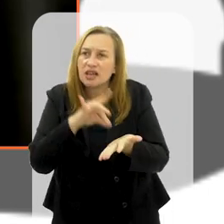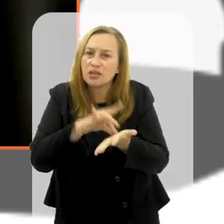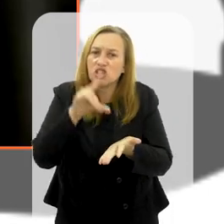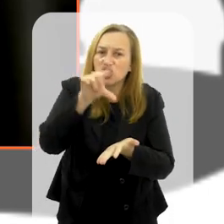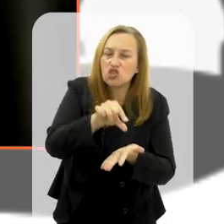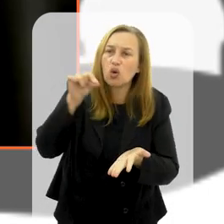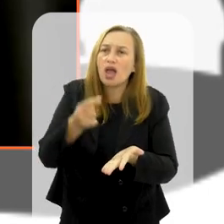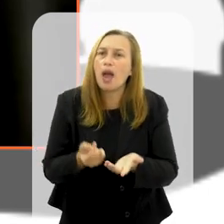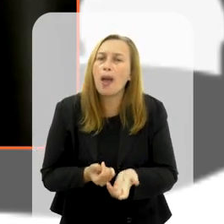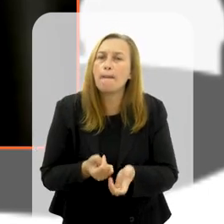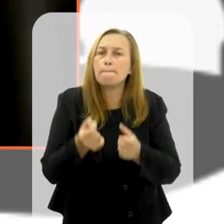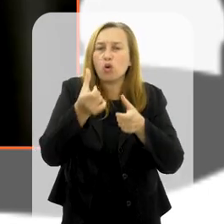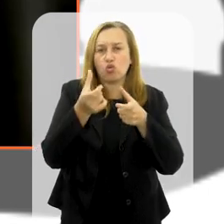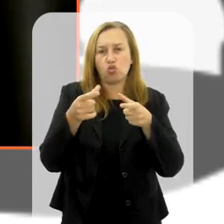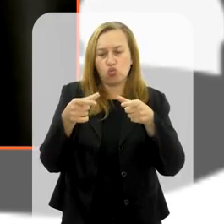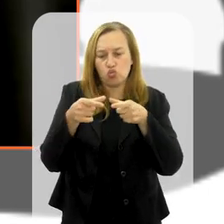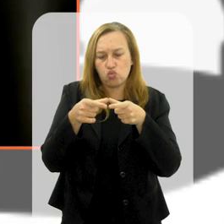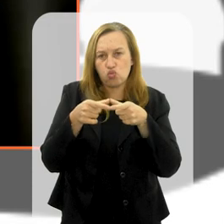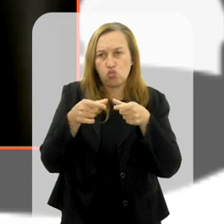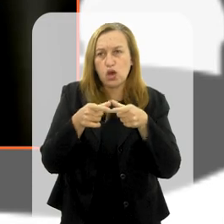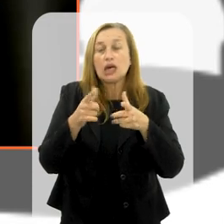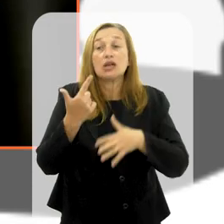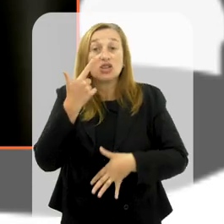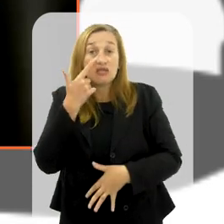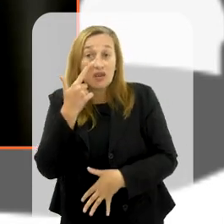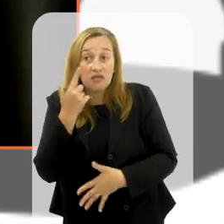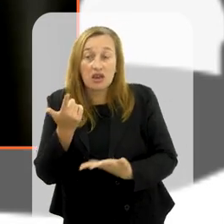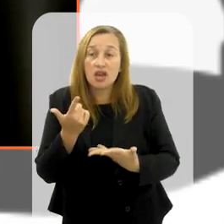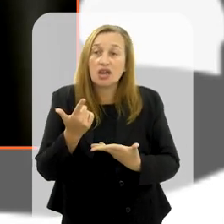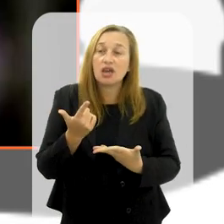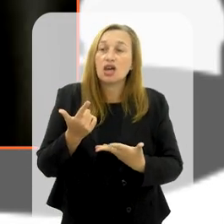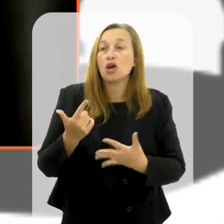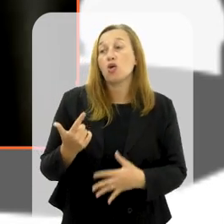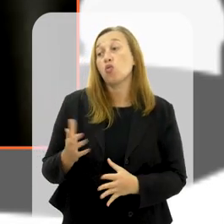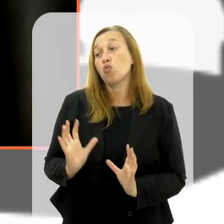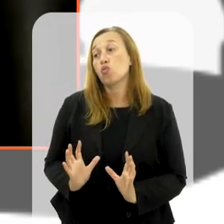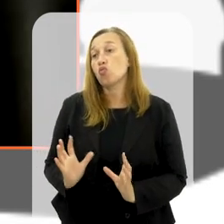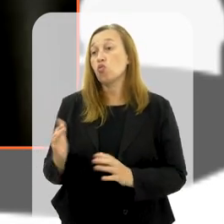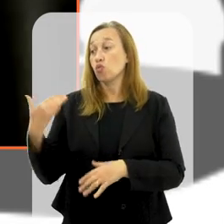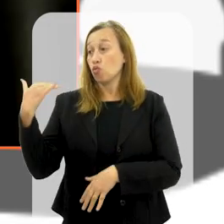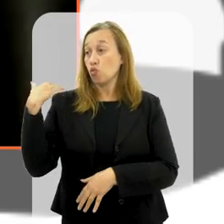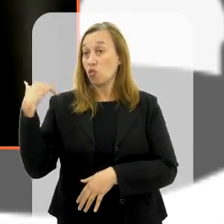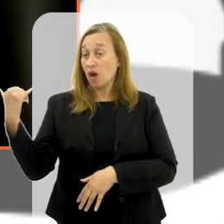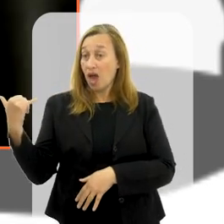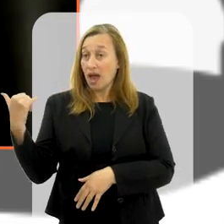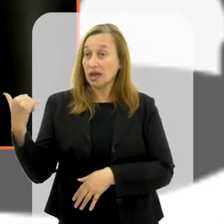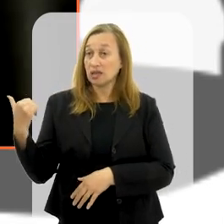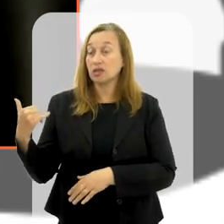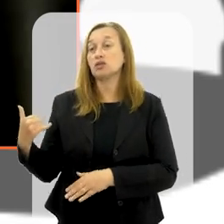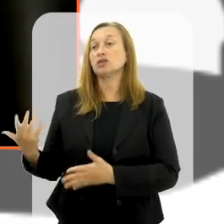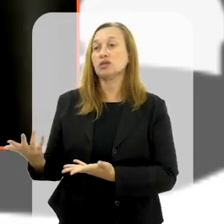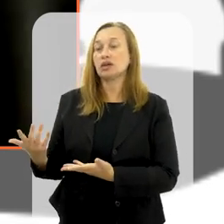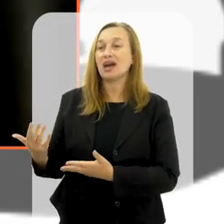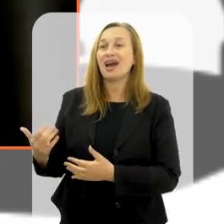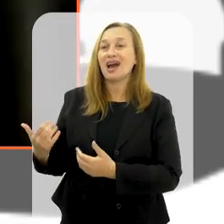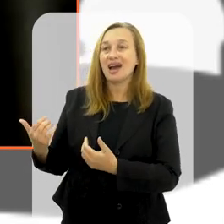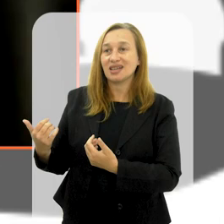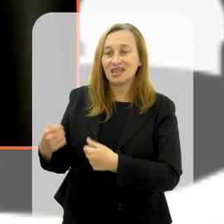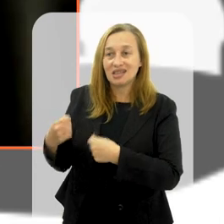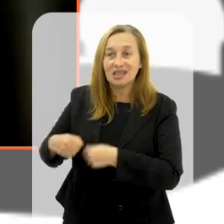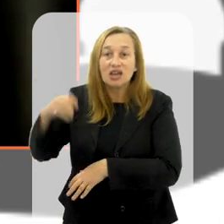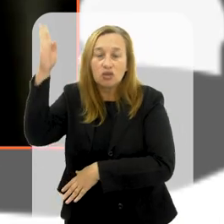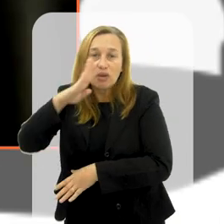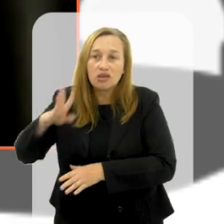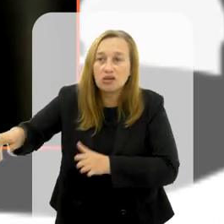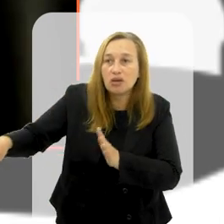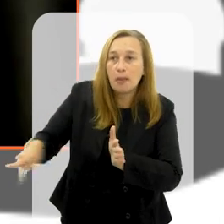decide alguma coisa, é muito pequeno. E aí a gente vai vivendo, de um lado, a crescente e contínua demanda do Brasil